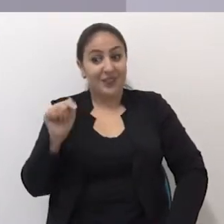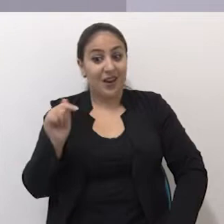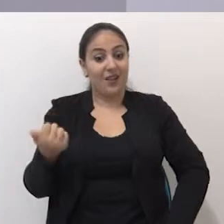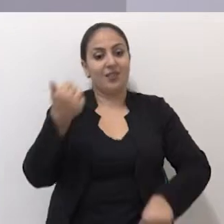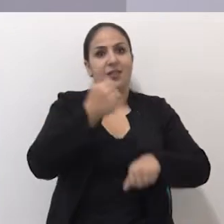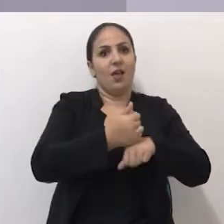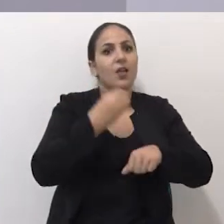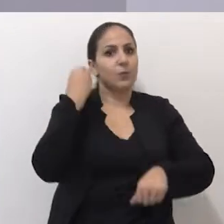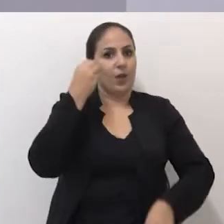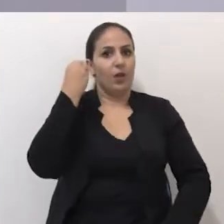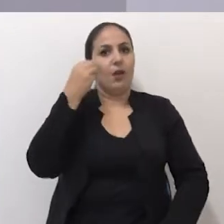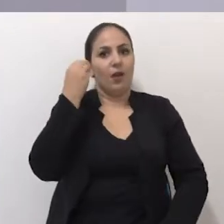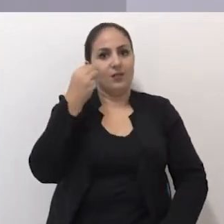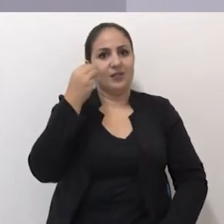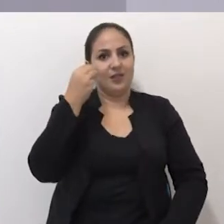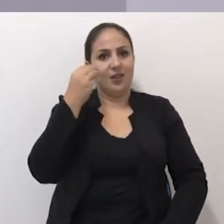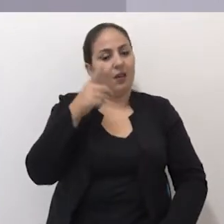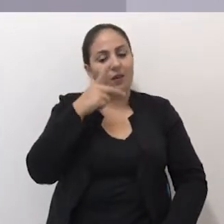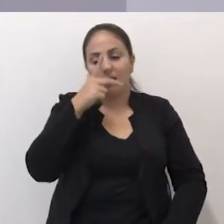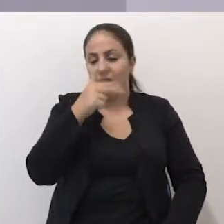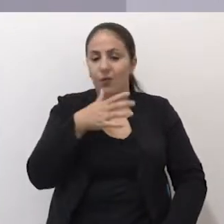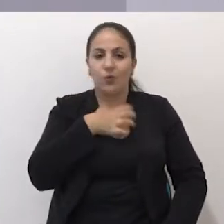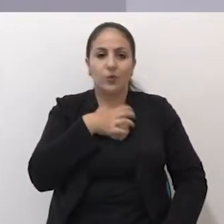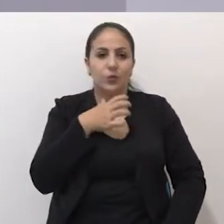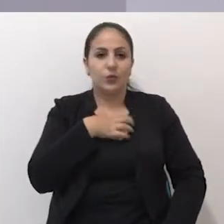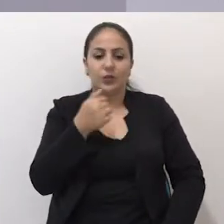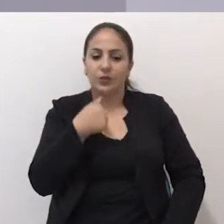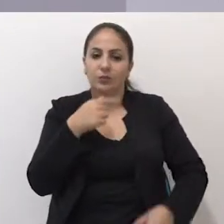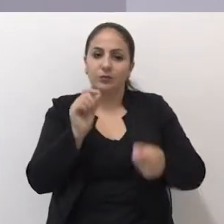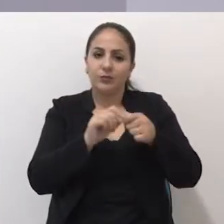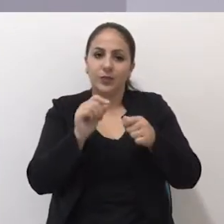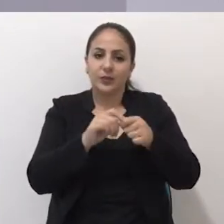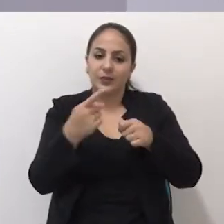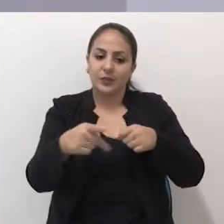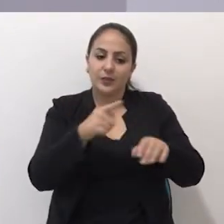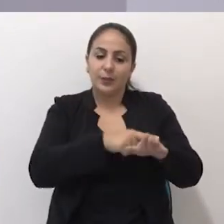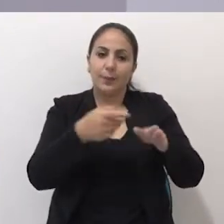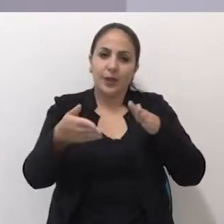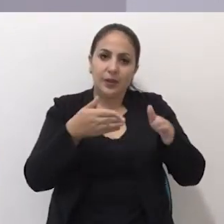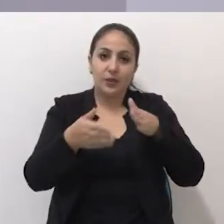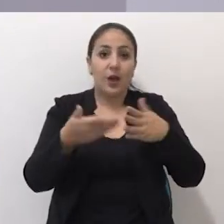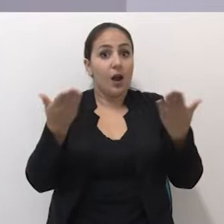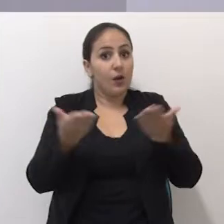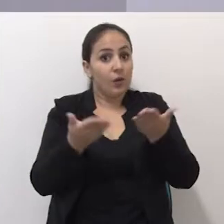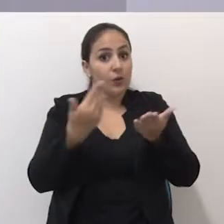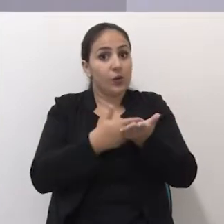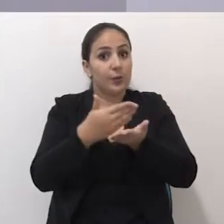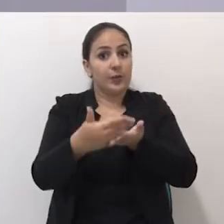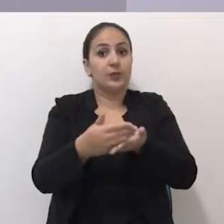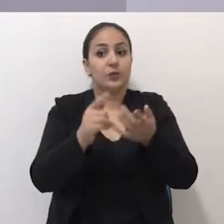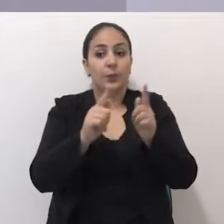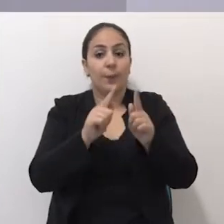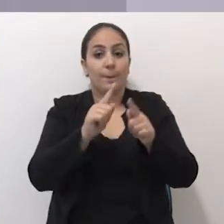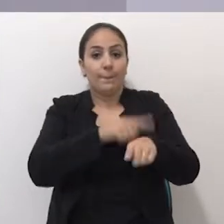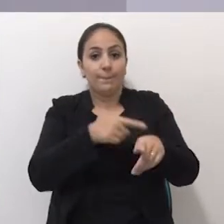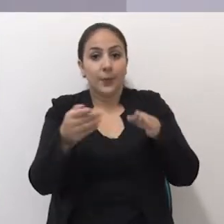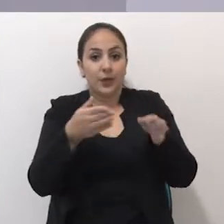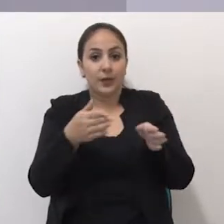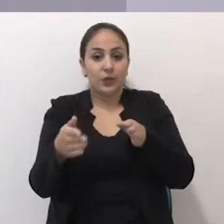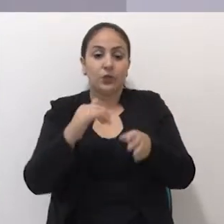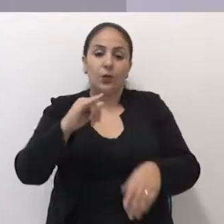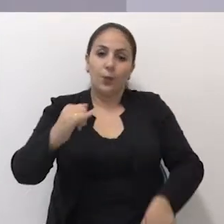pudesse ter uma experiência no parlamento e da mesma forma faço nesse período. Ou seja, agora no início do período